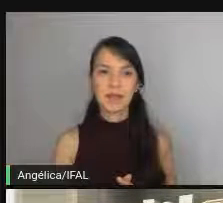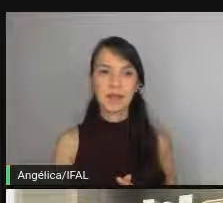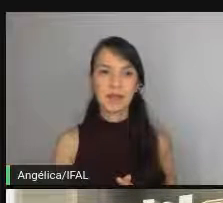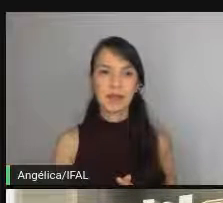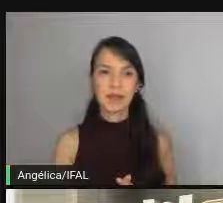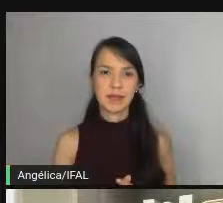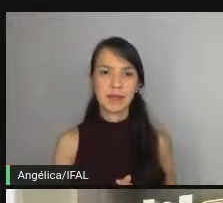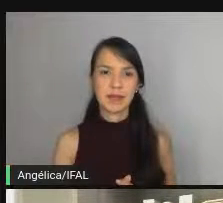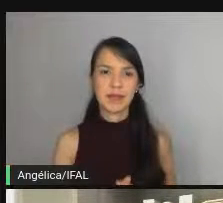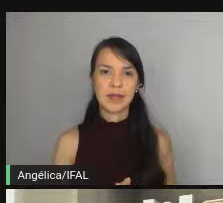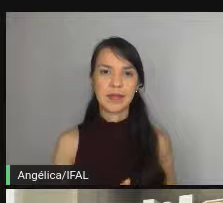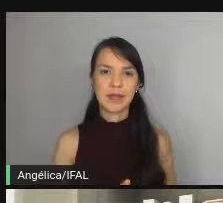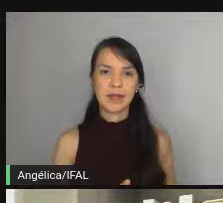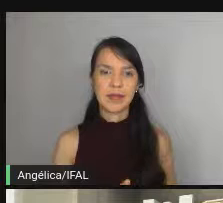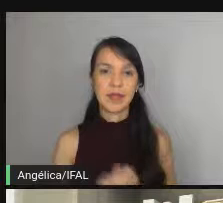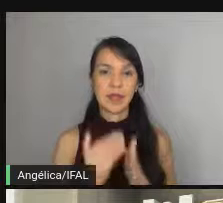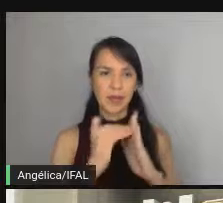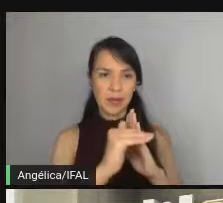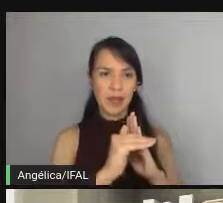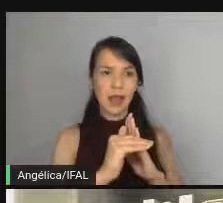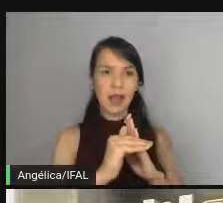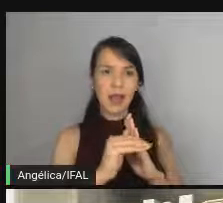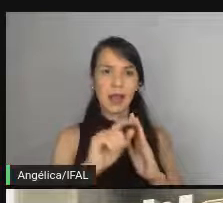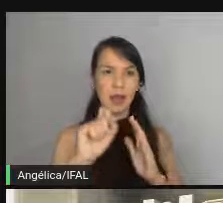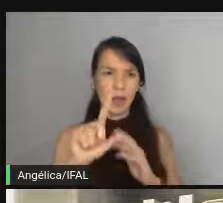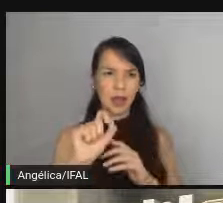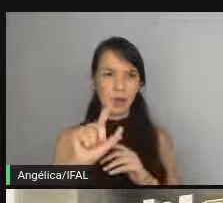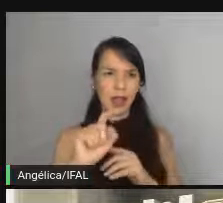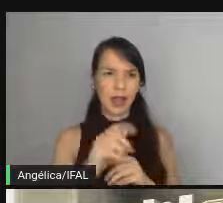vou te mandar pelo Telegram, beleza?